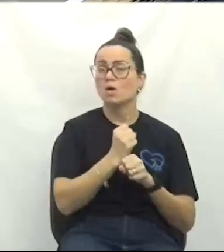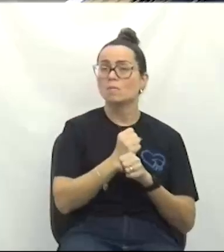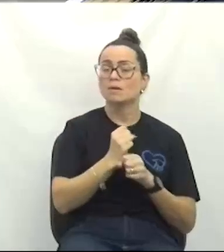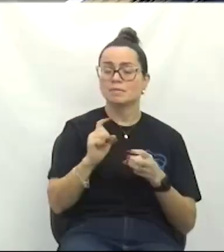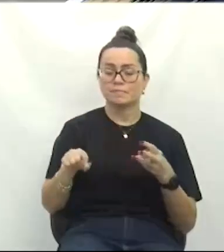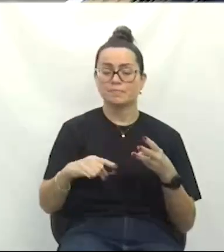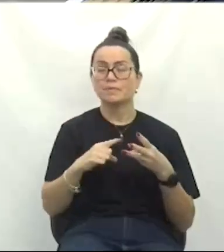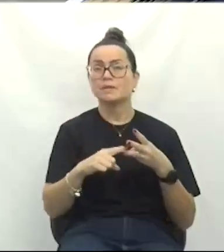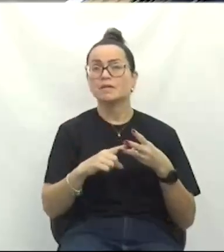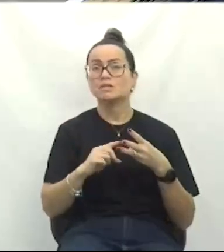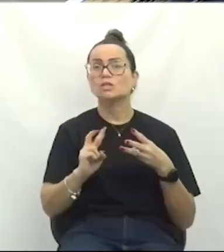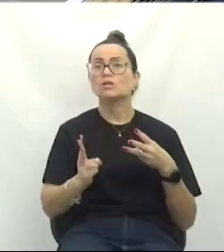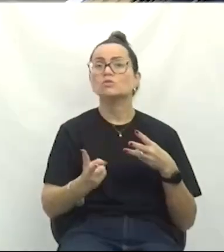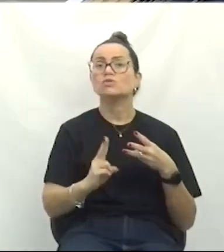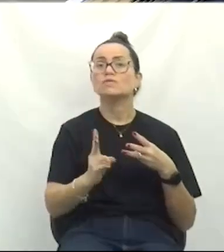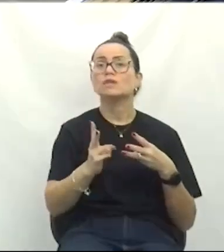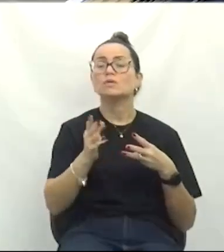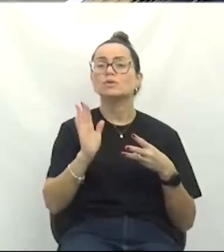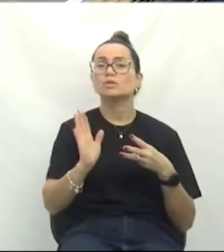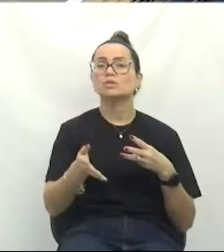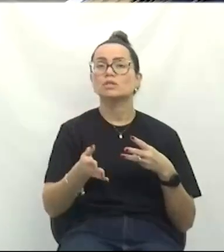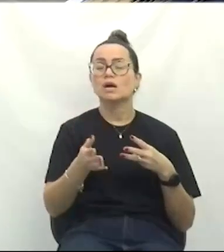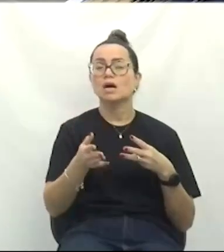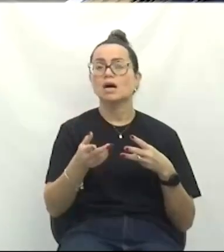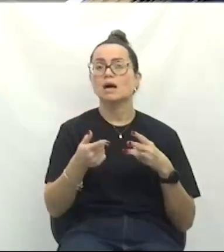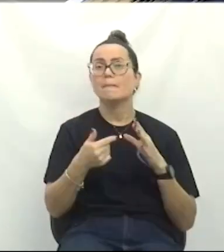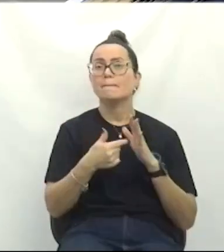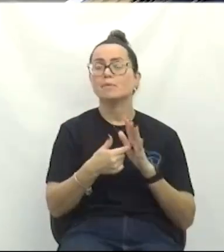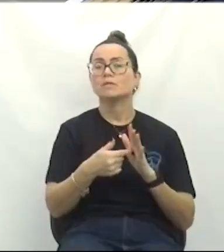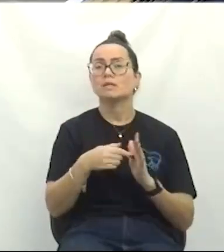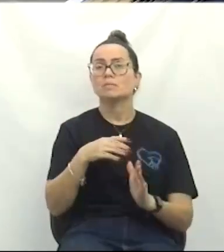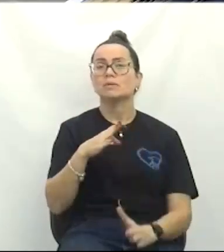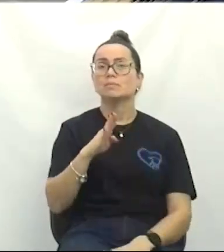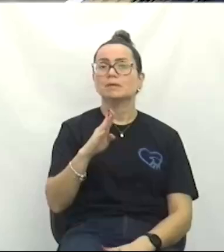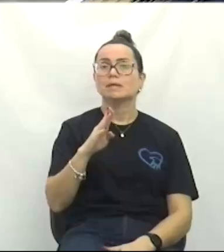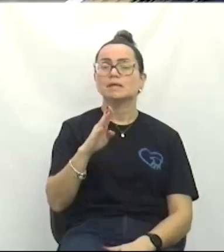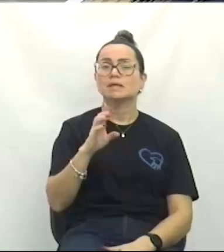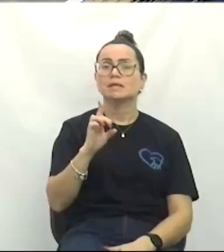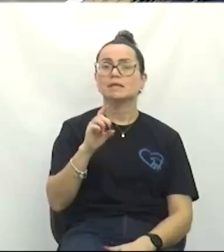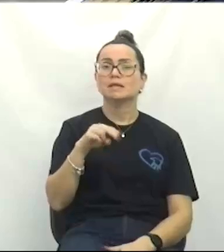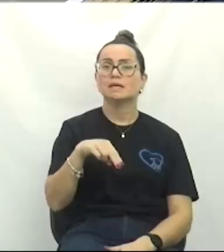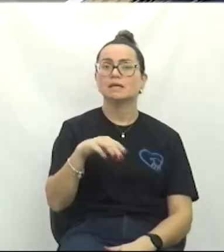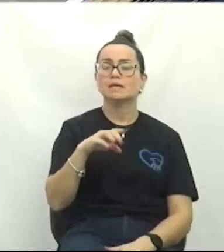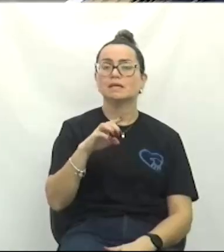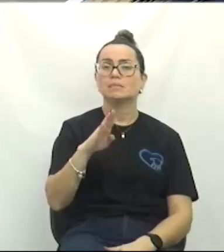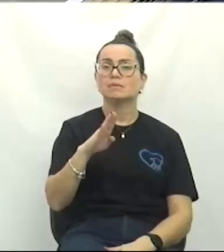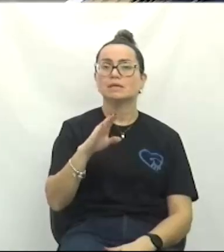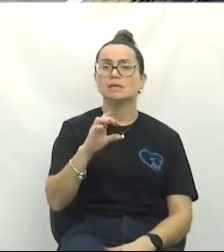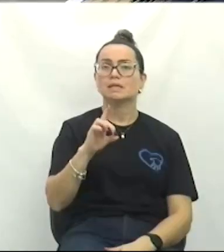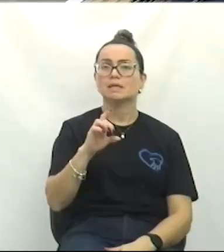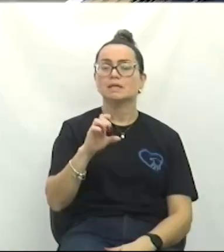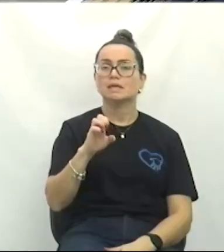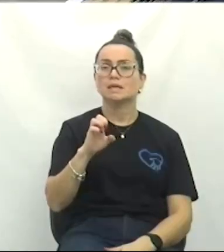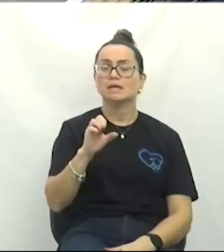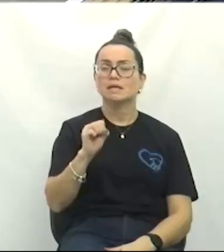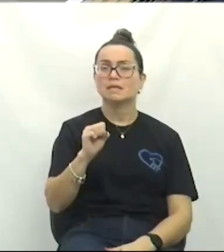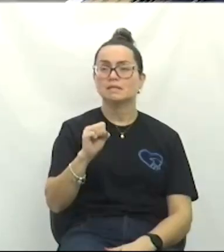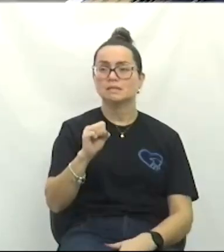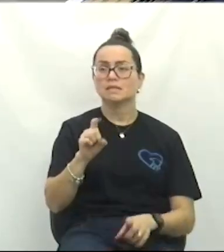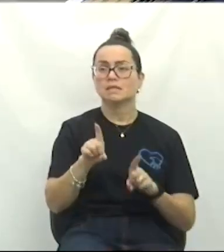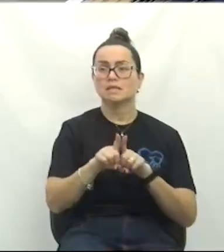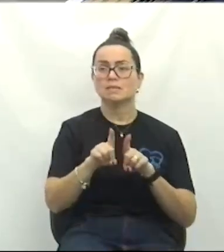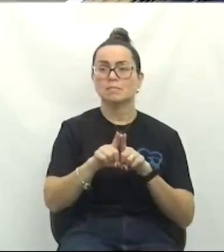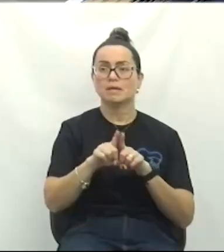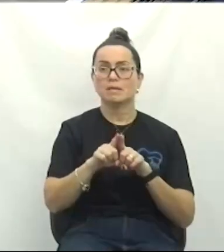já aportados pelo BNDES e pelo Caixa do Governo ao programa Estrada